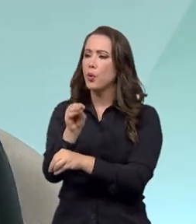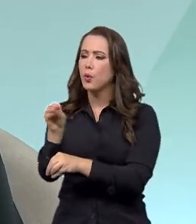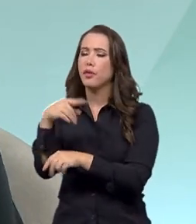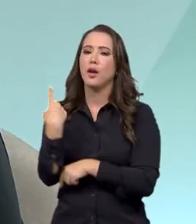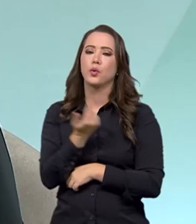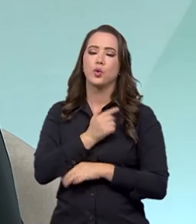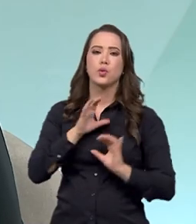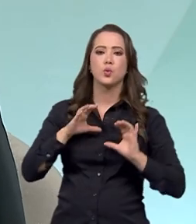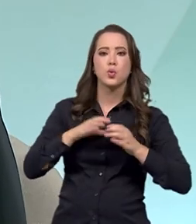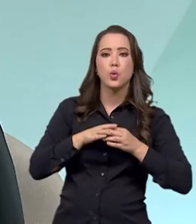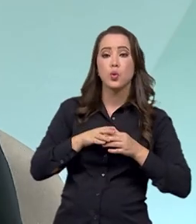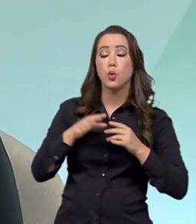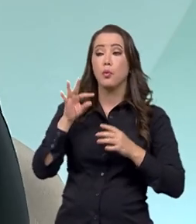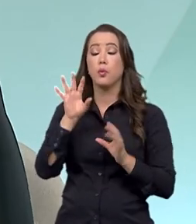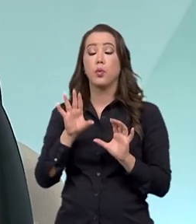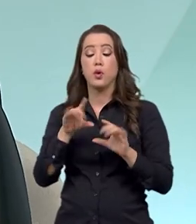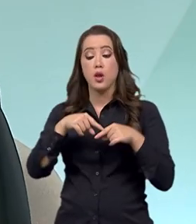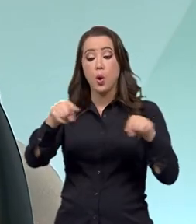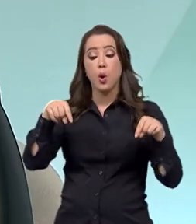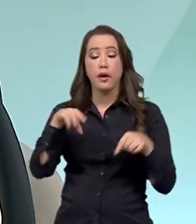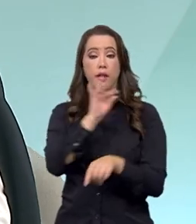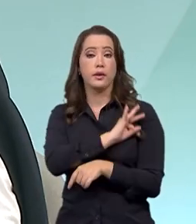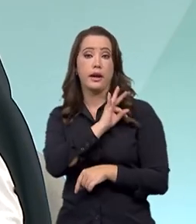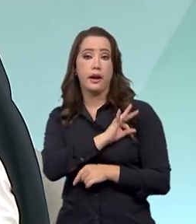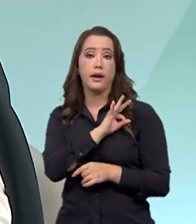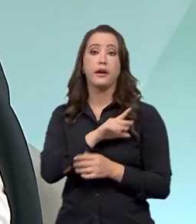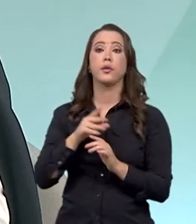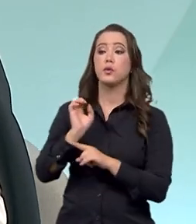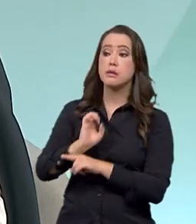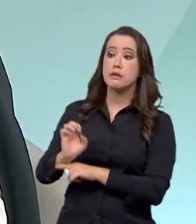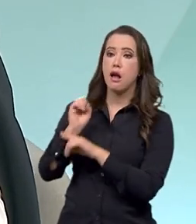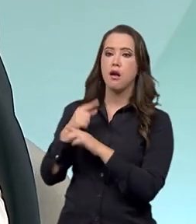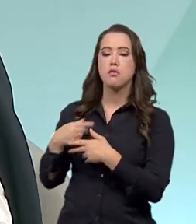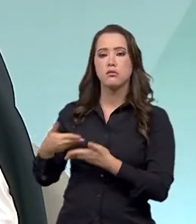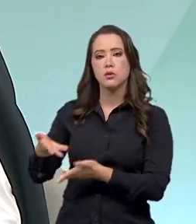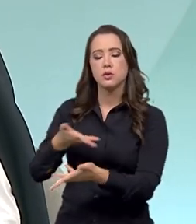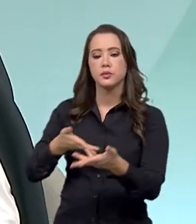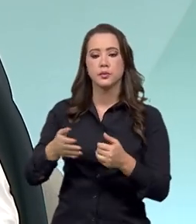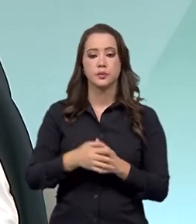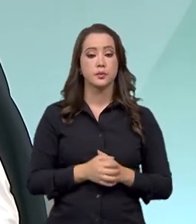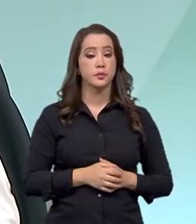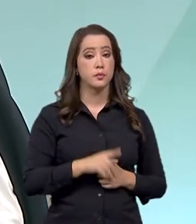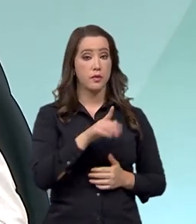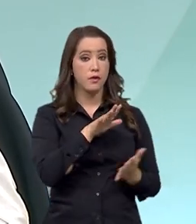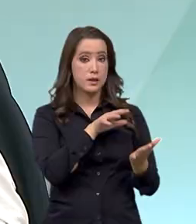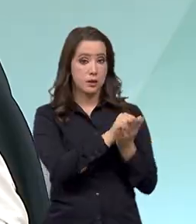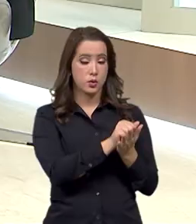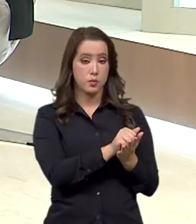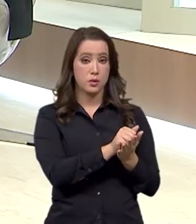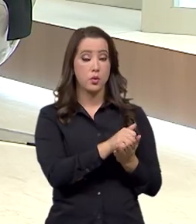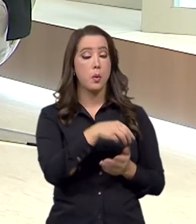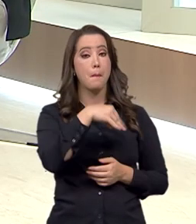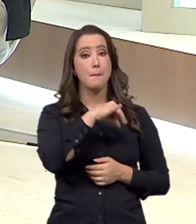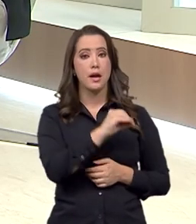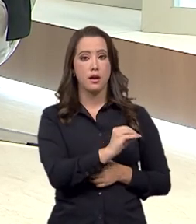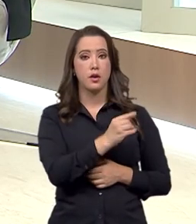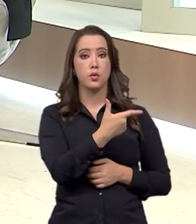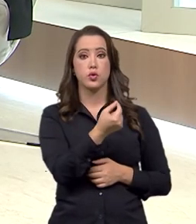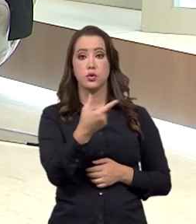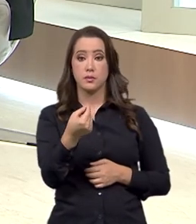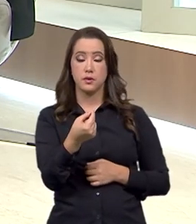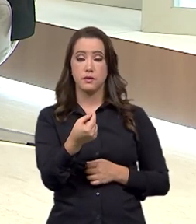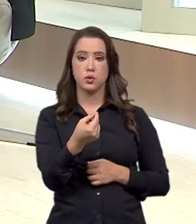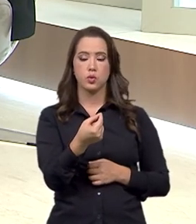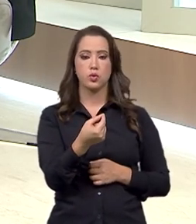nossa equipe, dos escritórios técnicos, das nossas superintendências também. Agora, você assumiu ali o IFAM em maio de 2020,